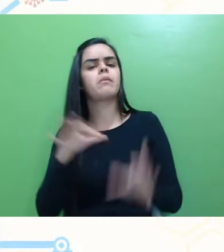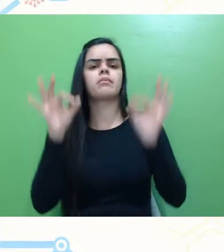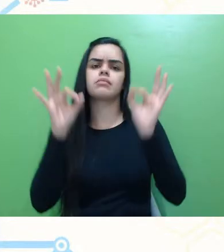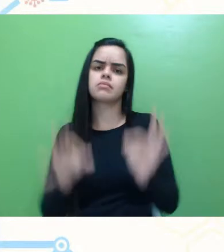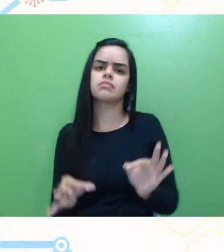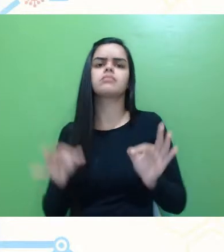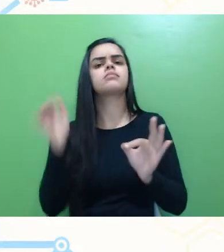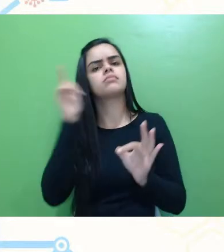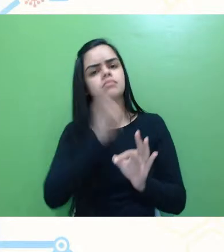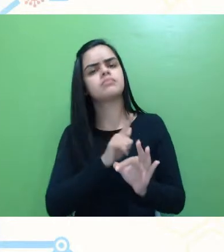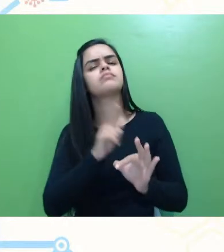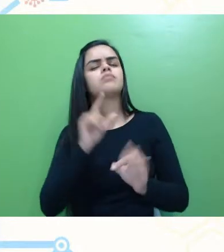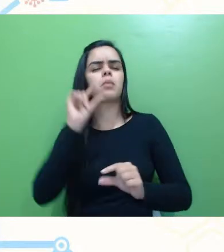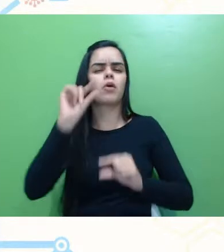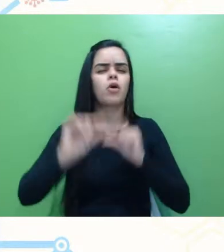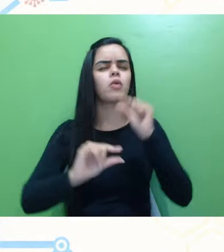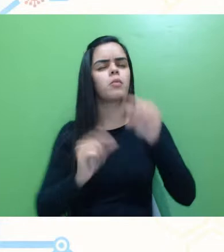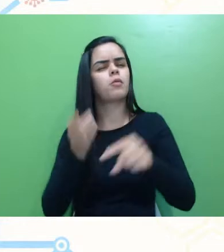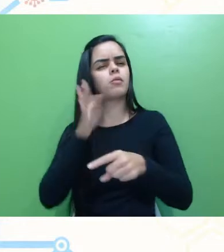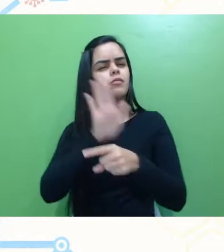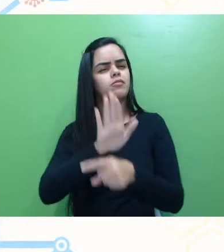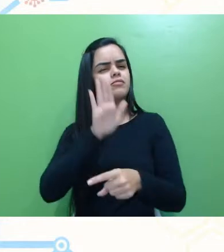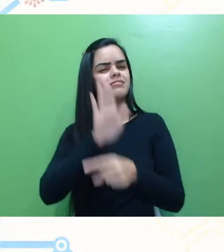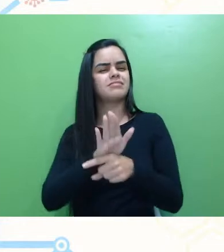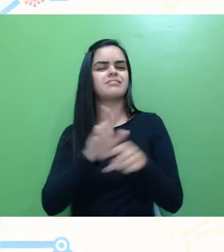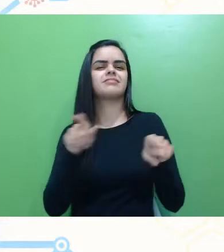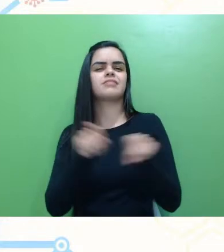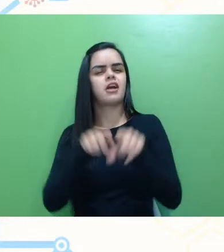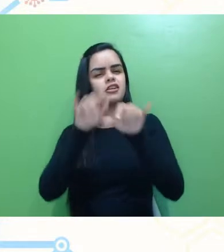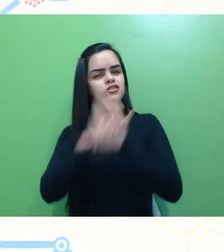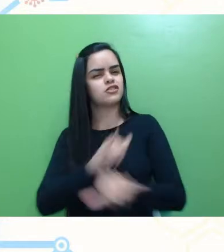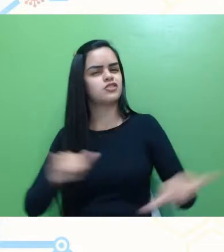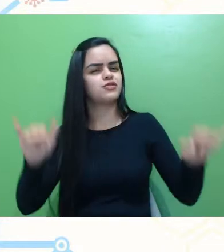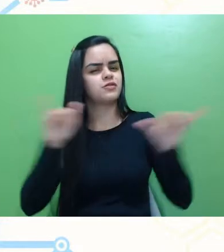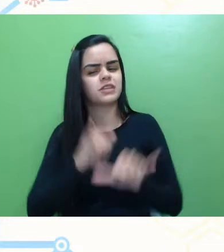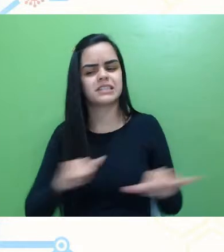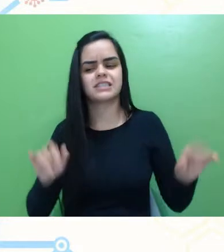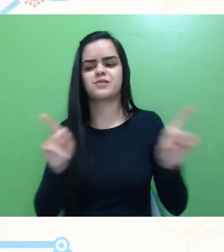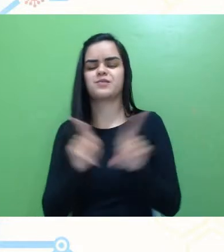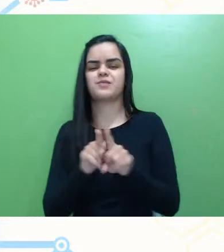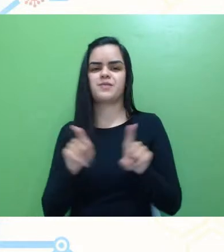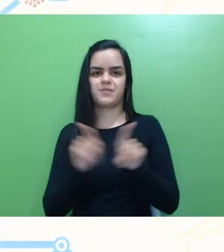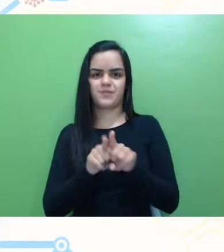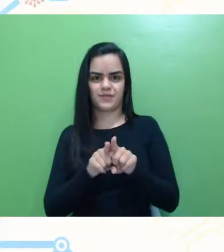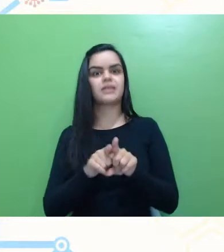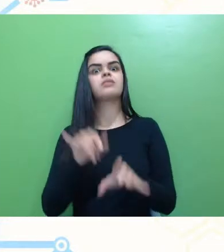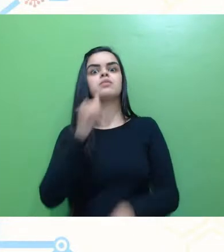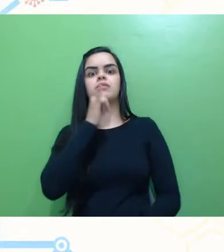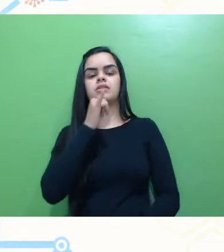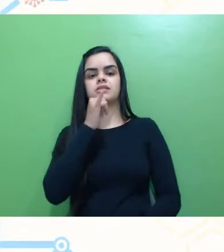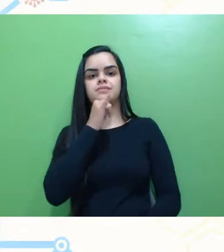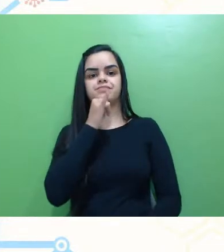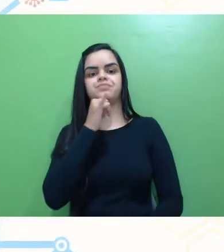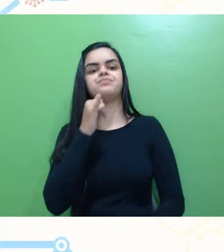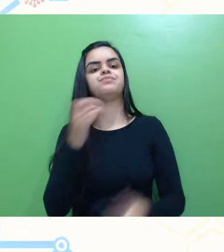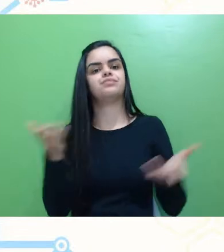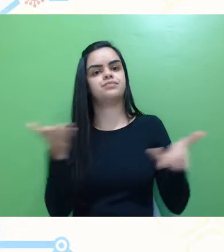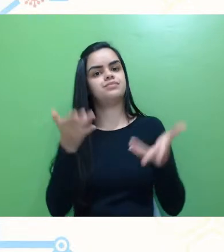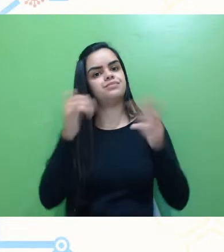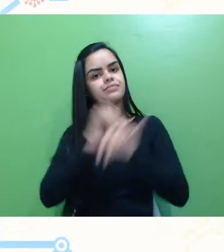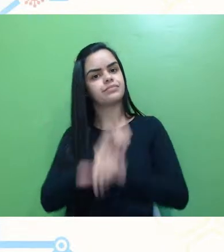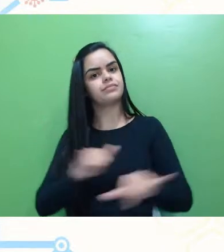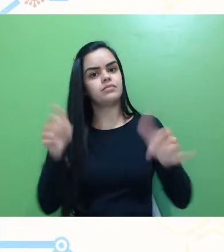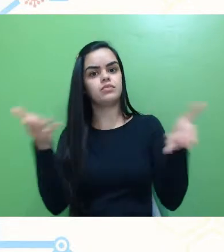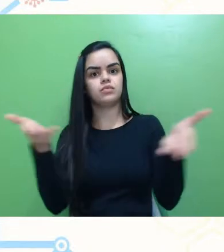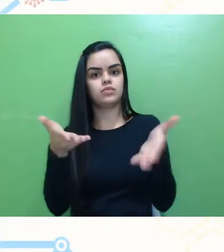a sua pequena contribuição, nem que seja para divulgação, por exemplo, desse lançamento de